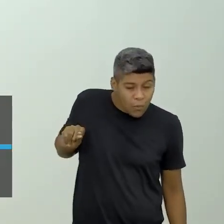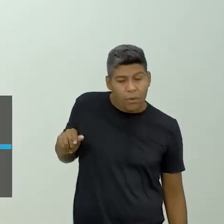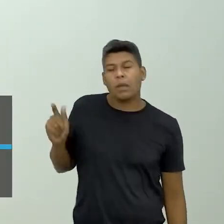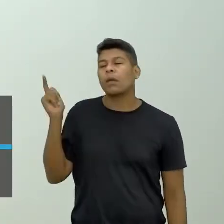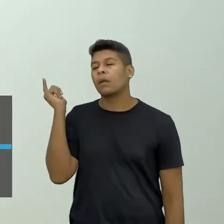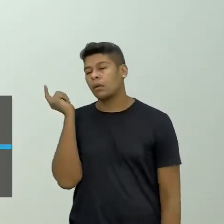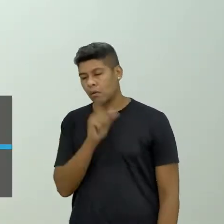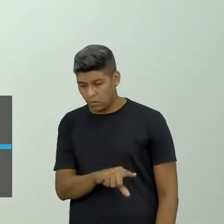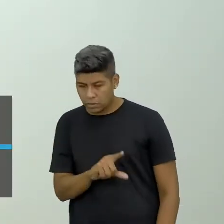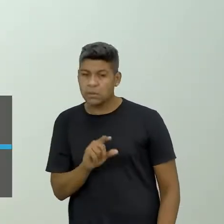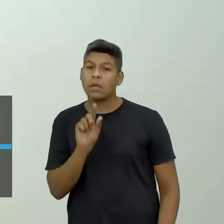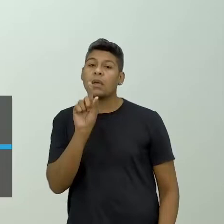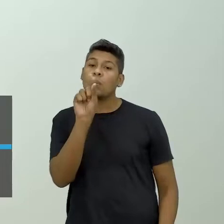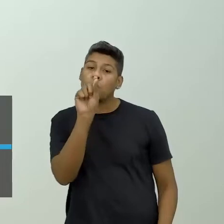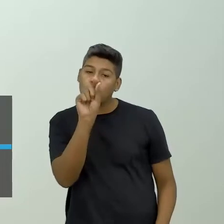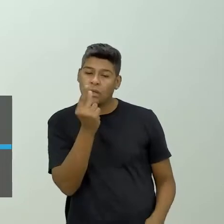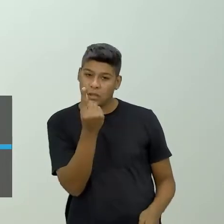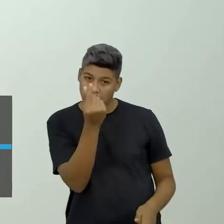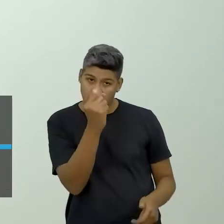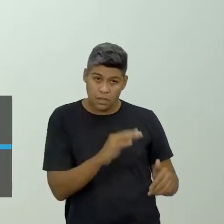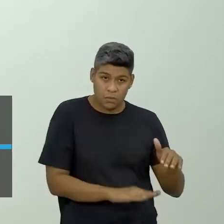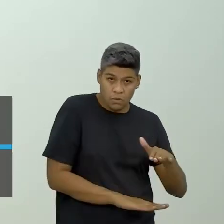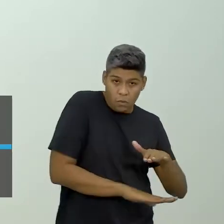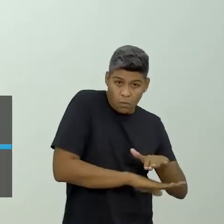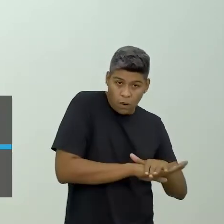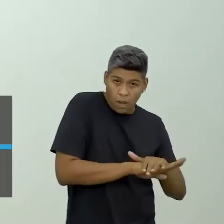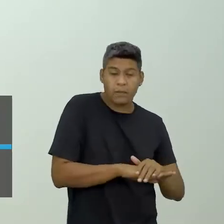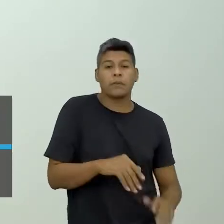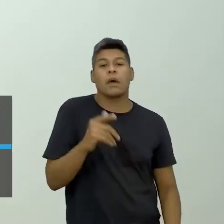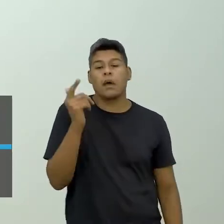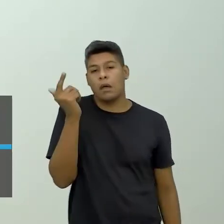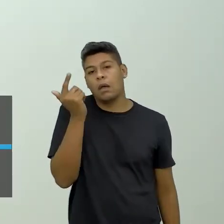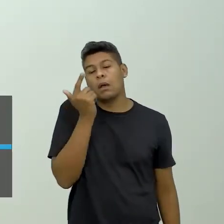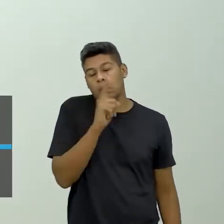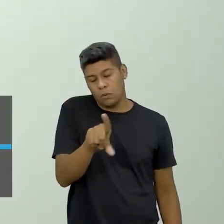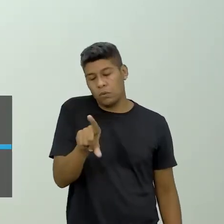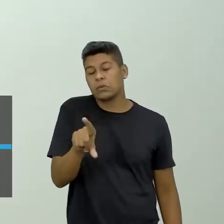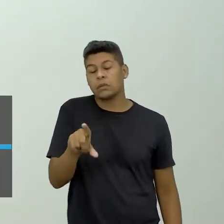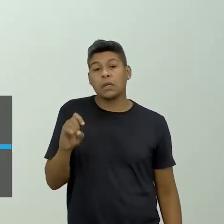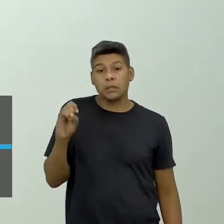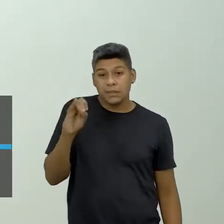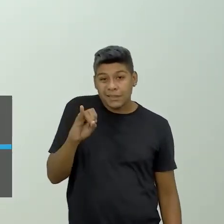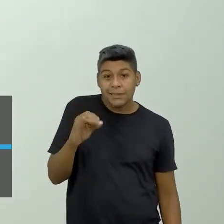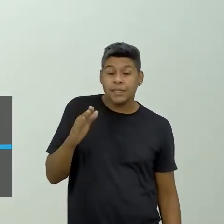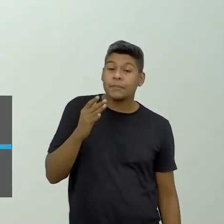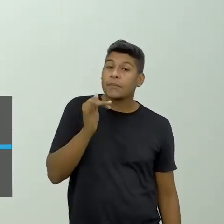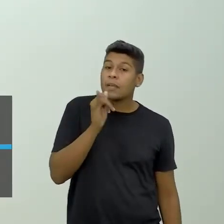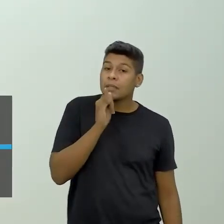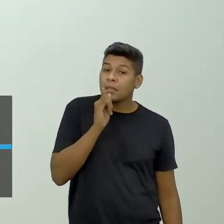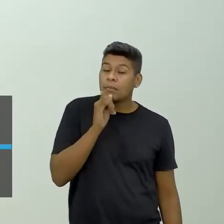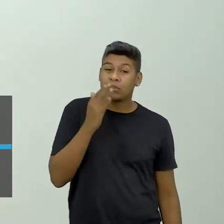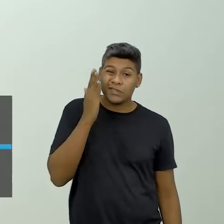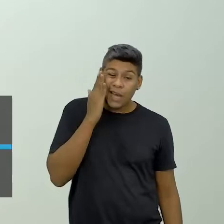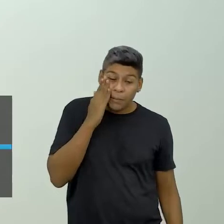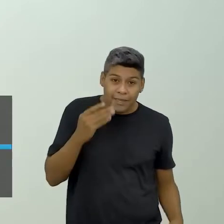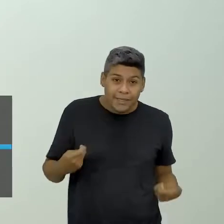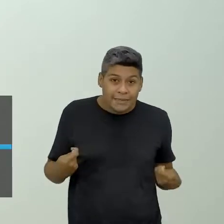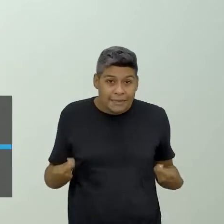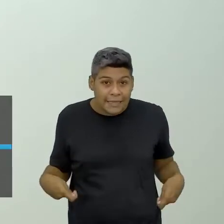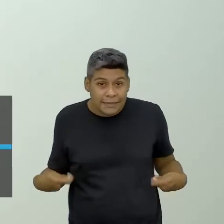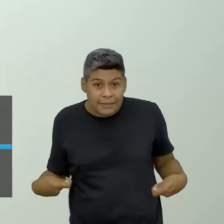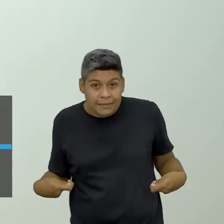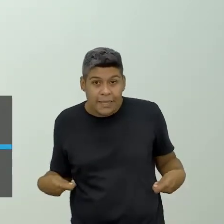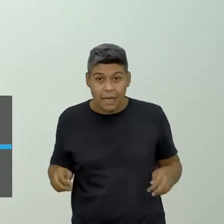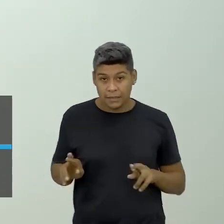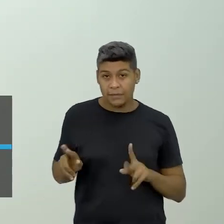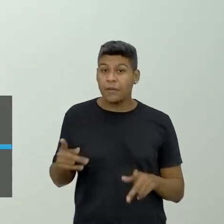consegue guardar aí um dinheirinho no bolso, né. Então, se a gente souber as nossas necessidades e os nossos